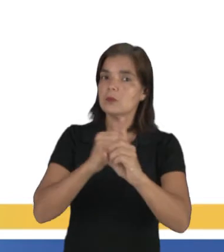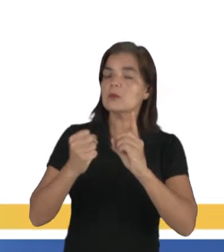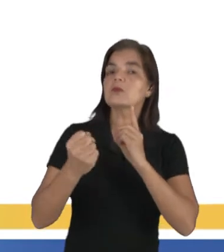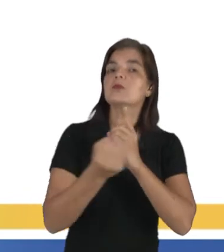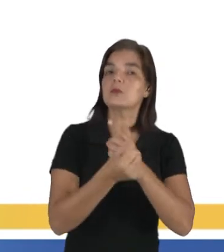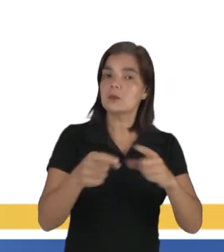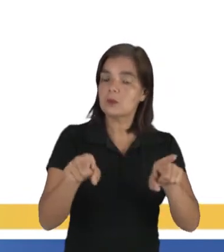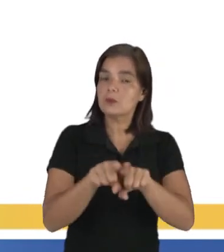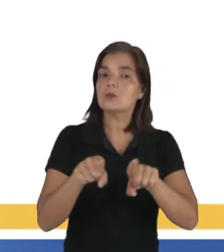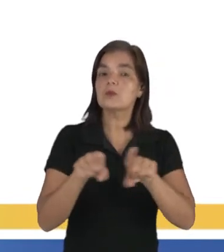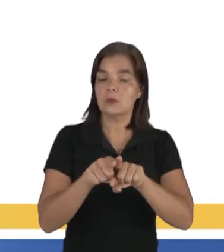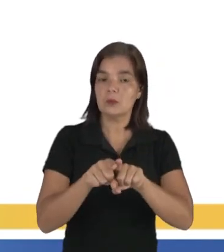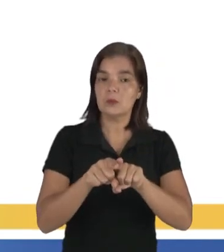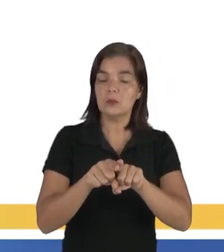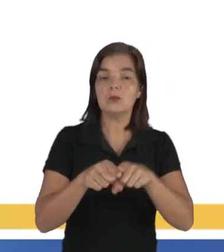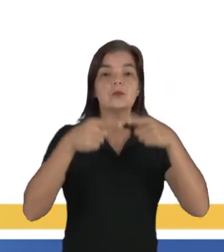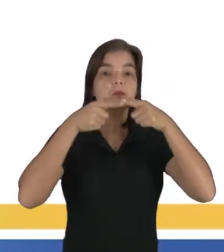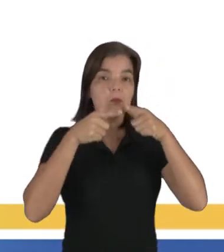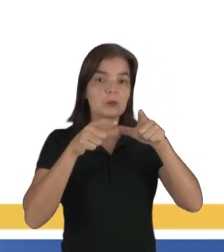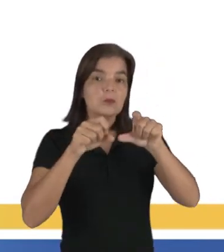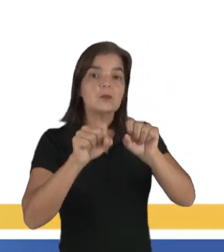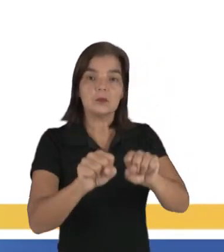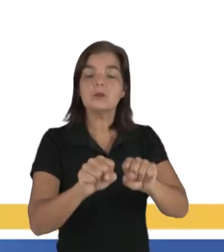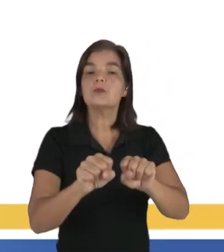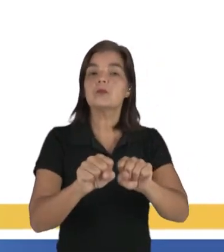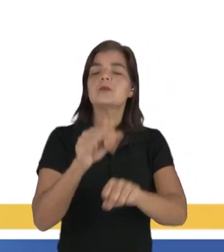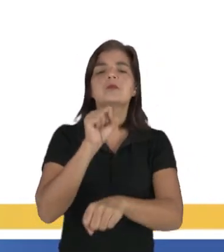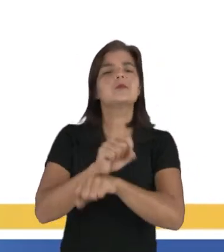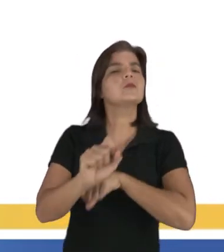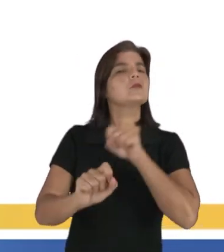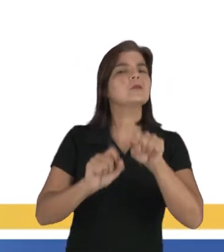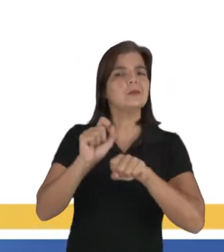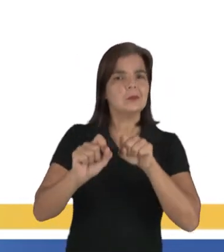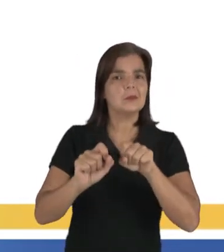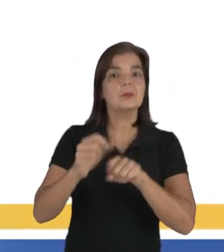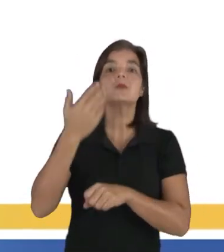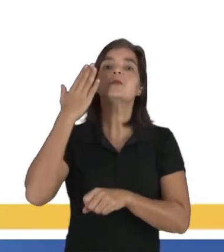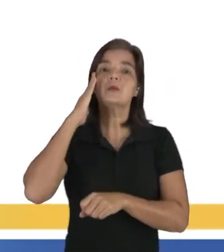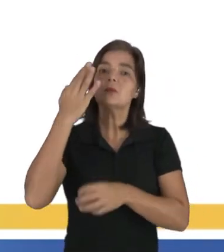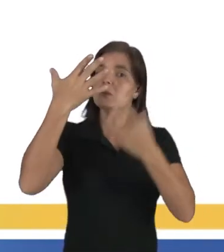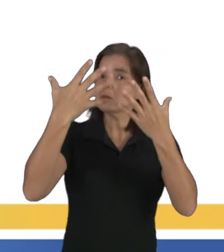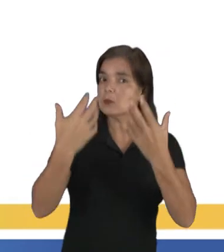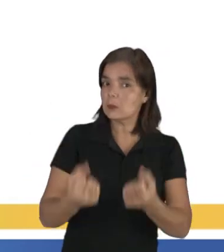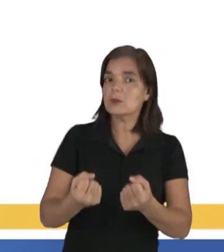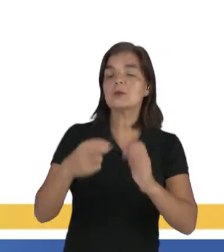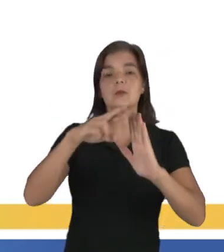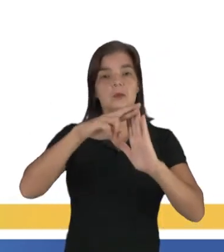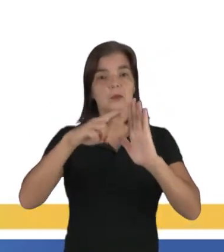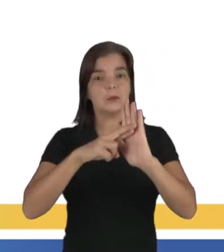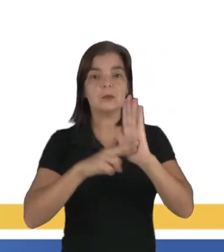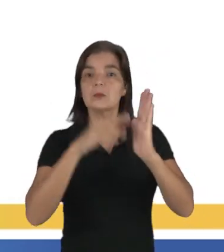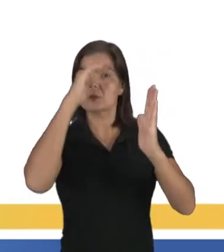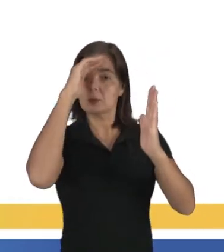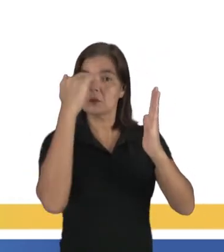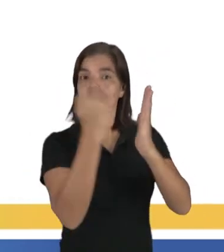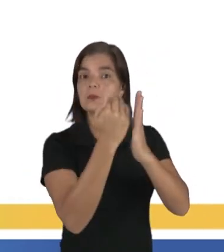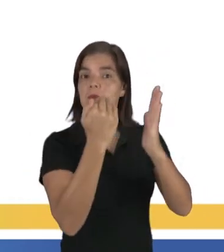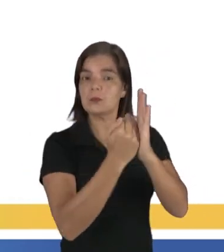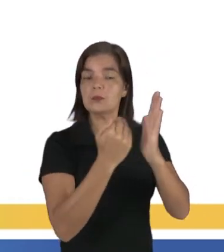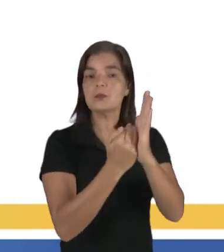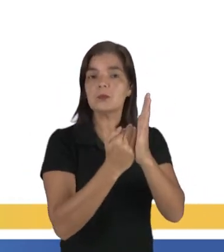consequentemente, a gente chama de linguísticas, espera que seja cumprida essas regras. E, de qualquer